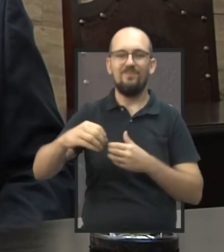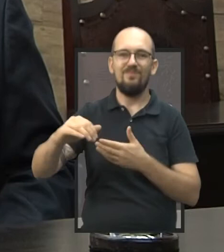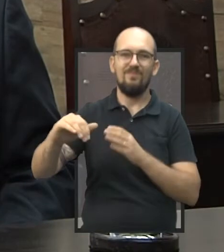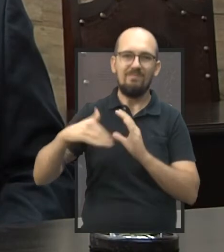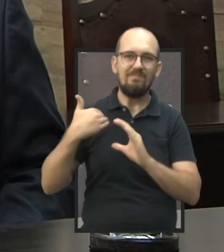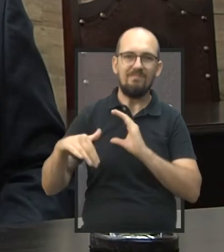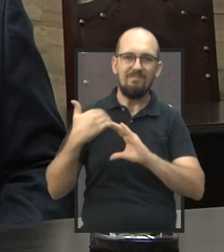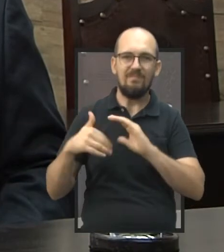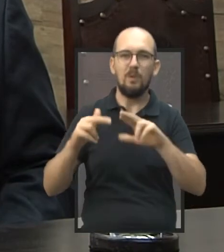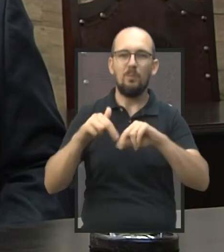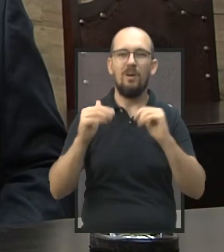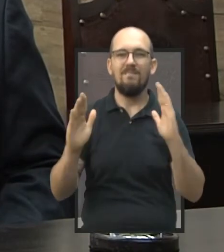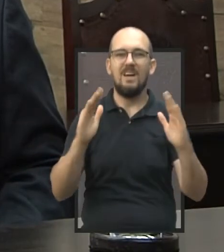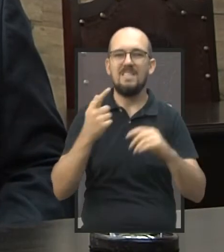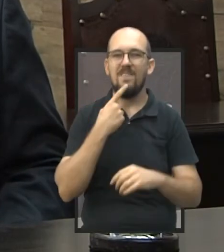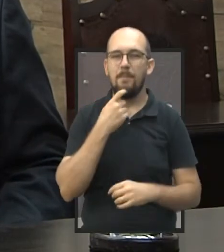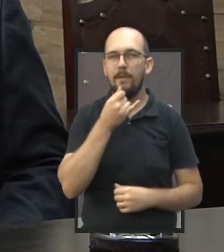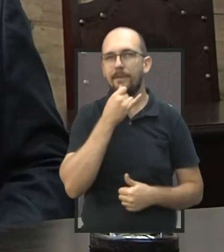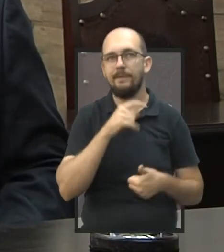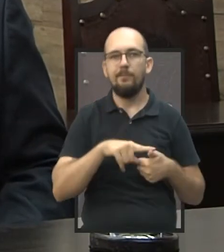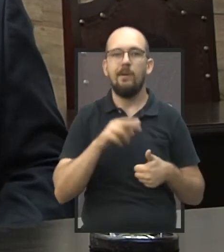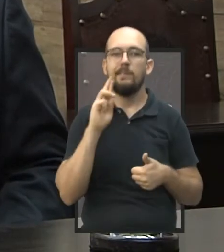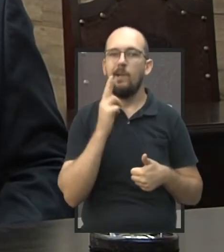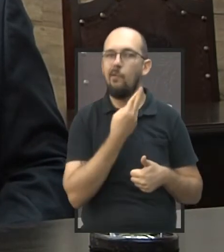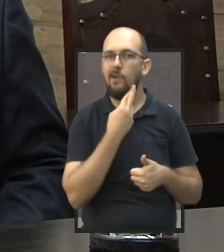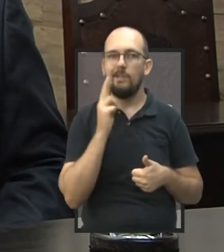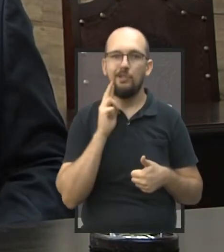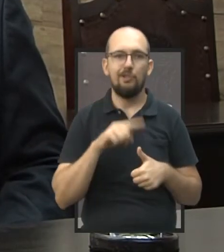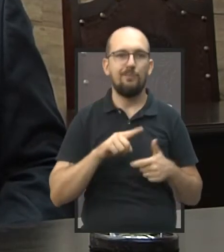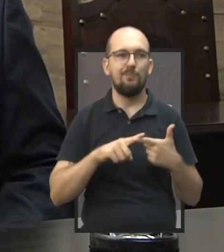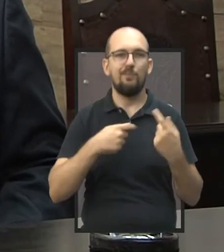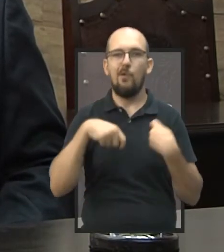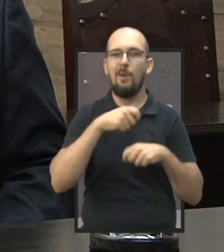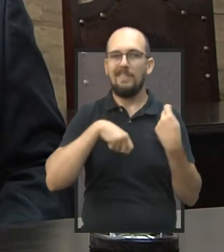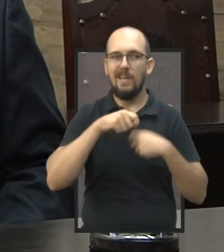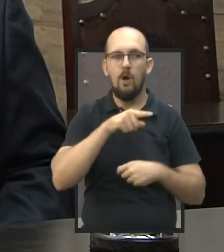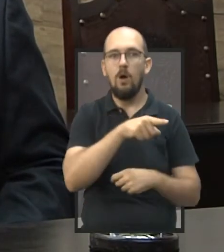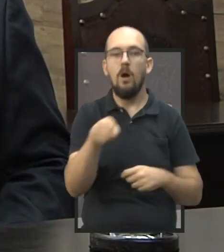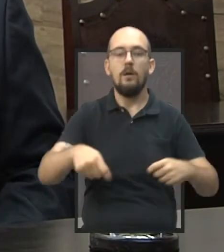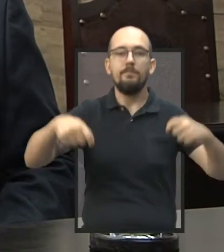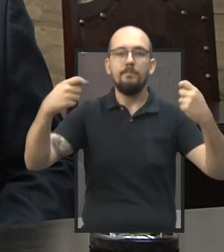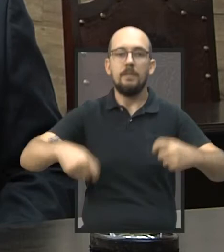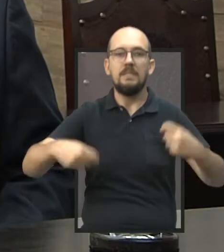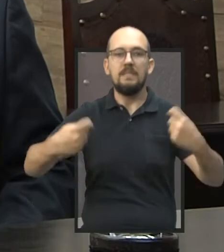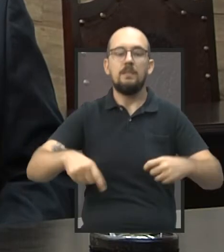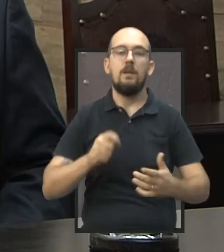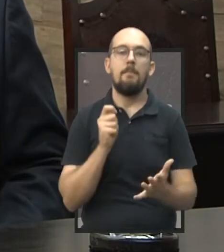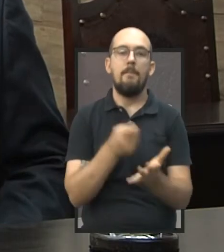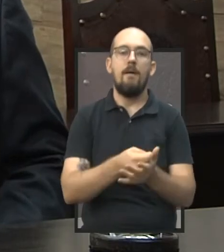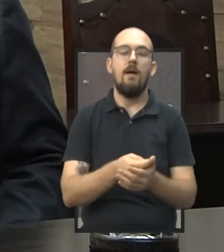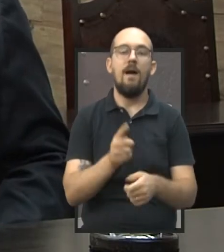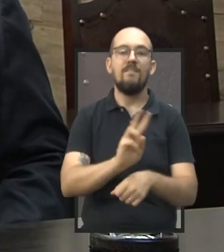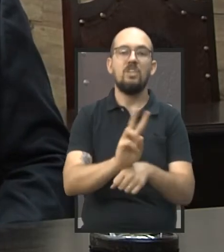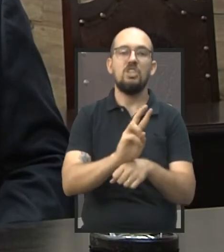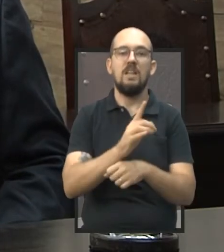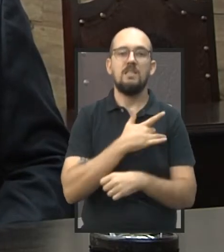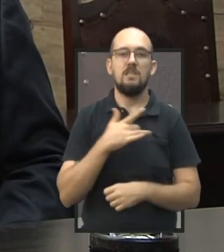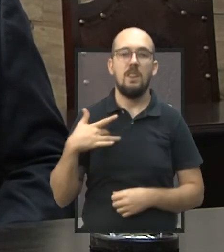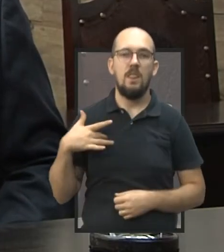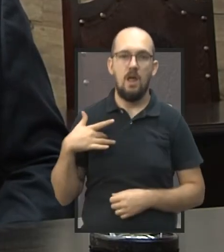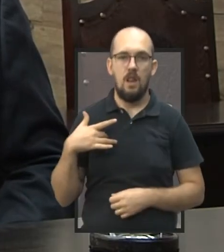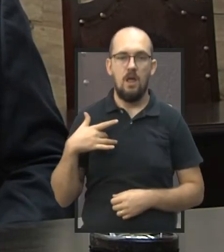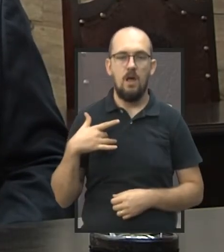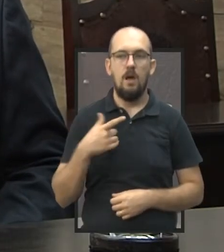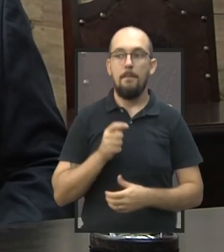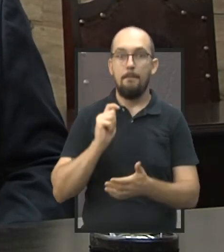fase vermelha do Plano São Paulo, que são restaurantes, são áreas comerciais, que eles precisam pagar a taxa da vigilância sanitária, que é